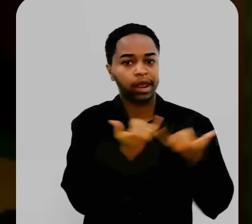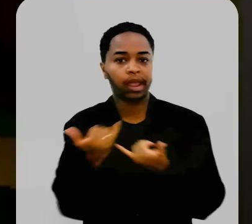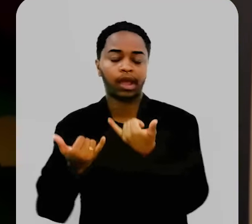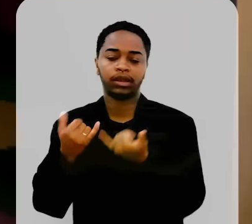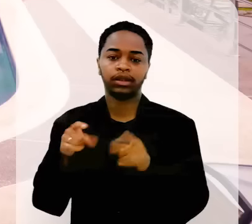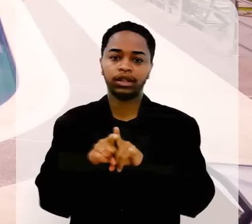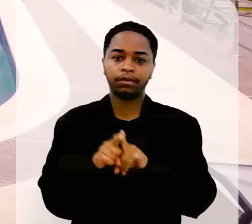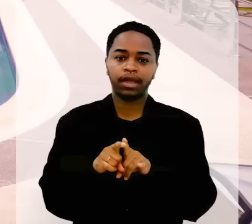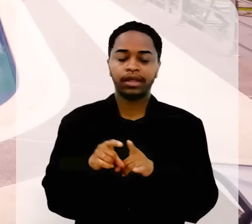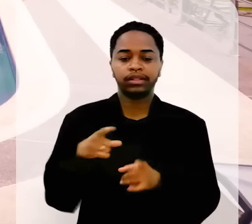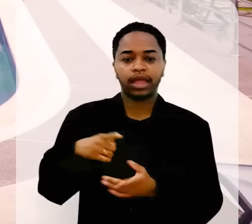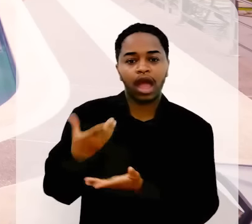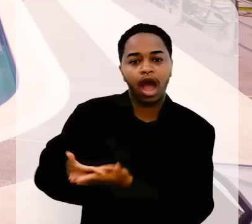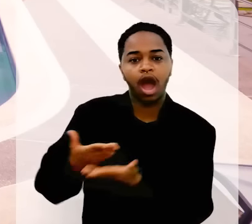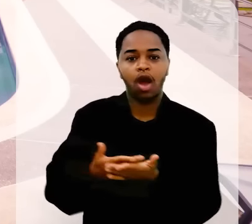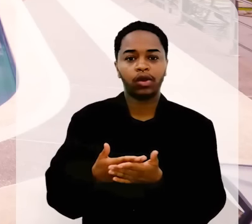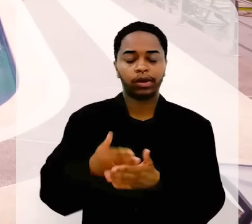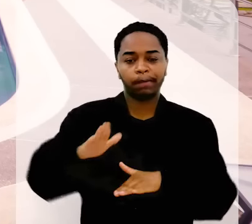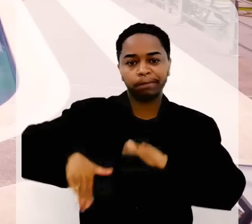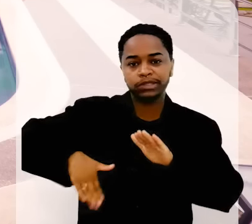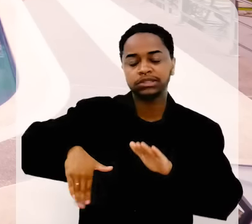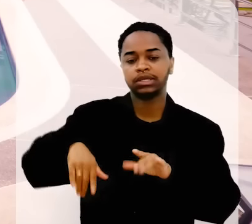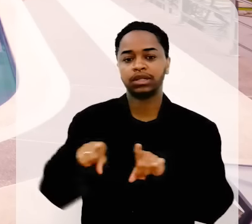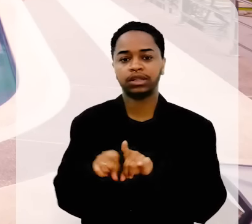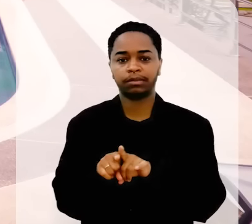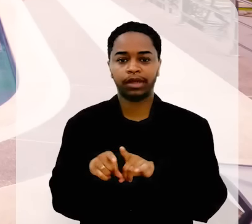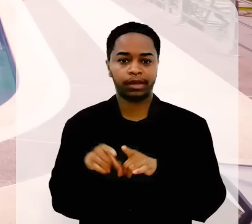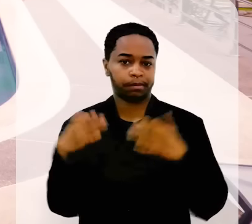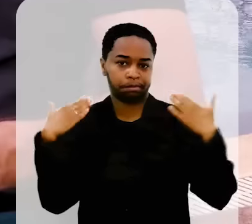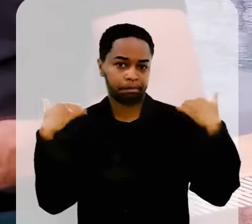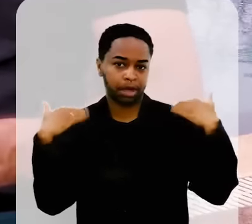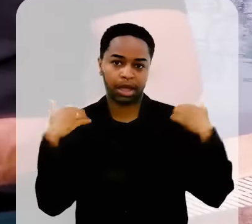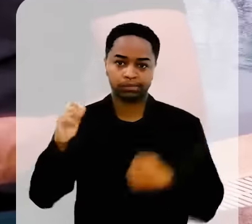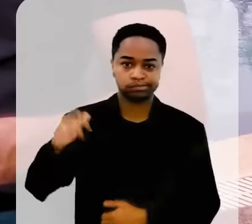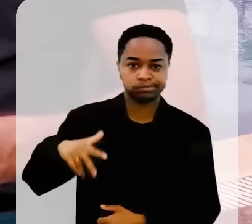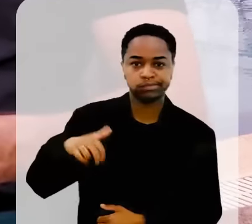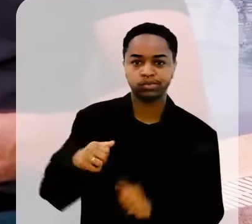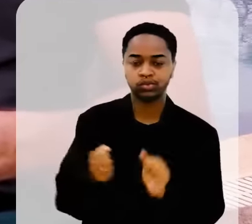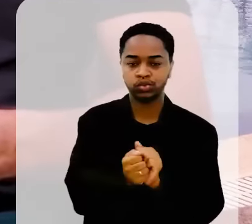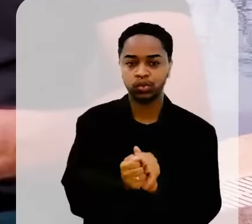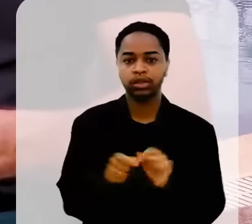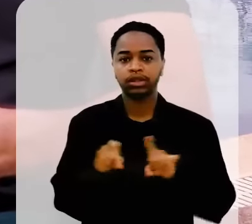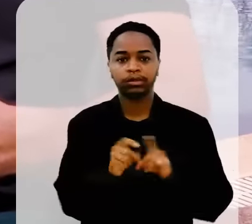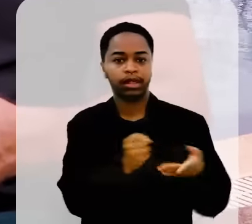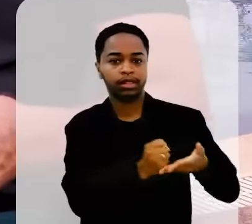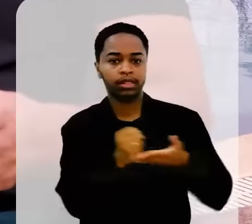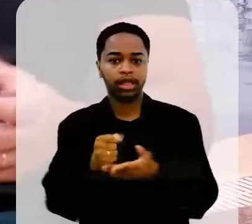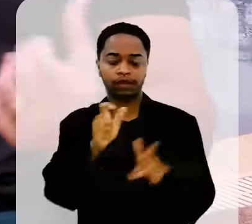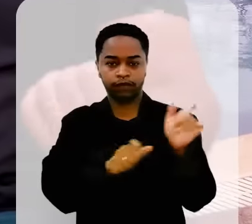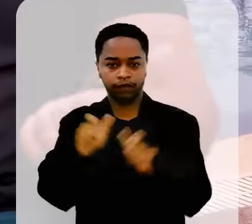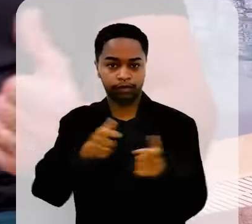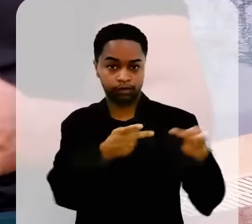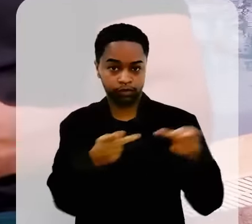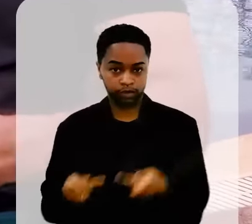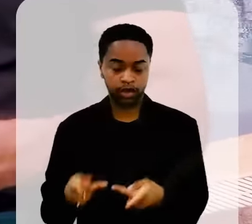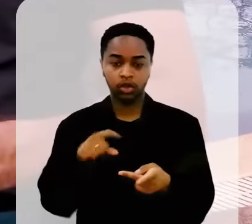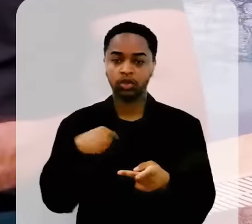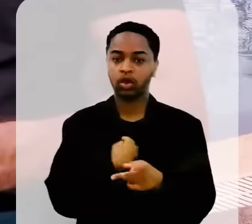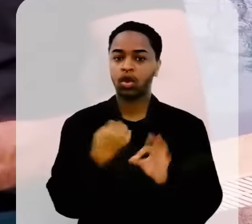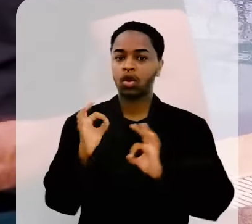recriação, bota aula de hidroginástica, sai para fazer caminhada, leva os hóspedes, a gente organiza com